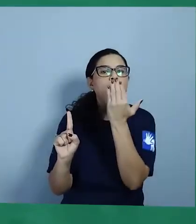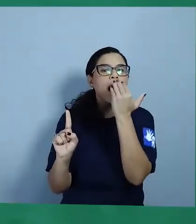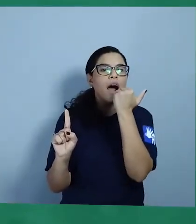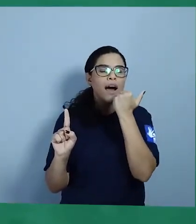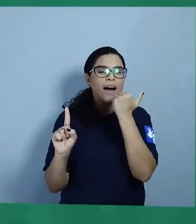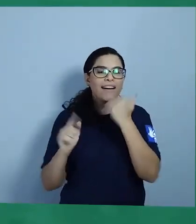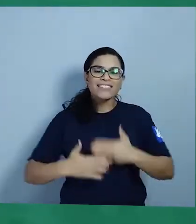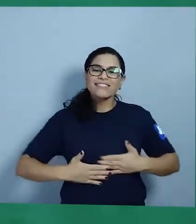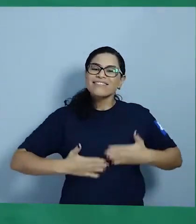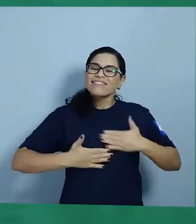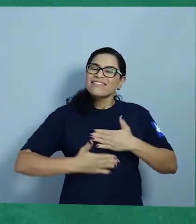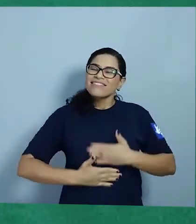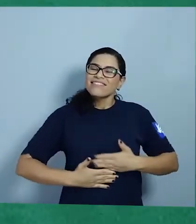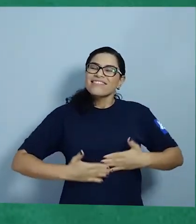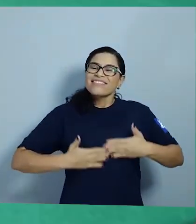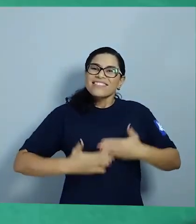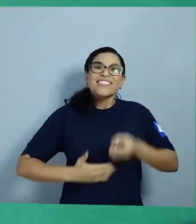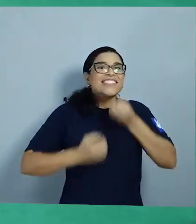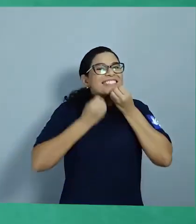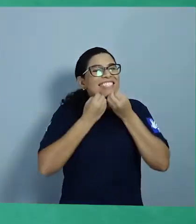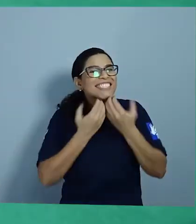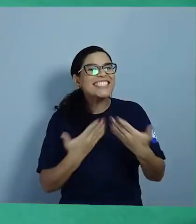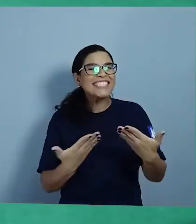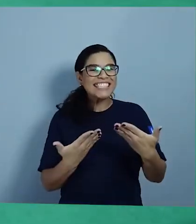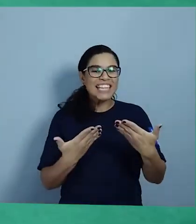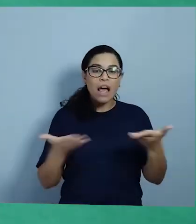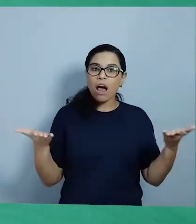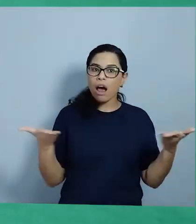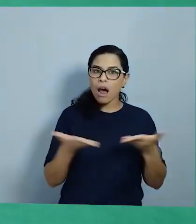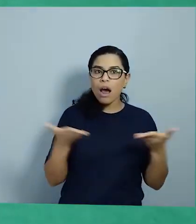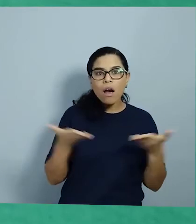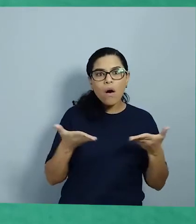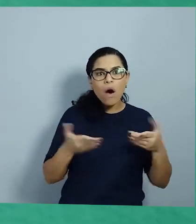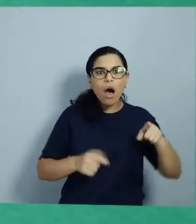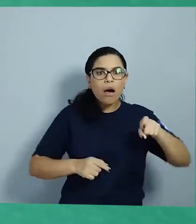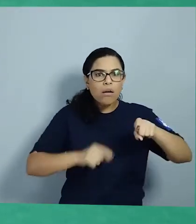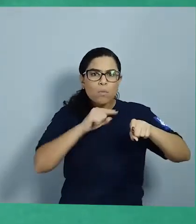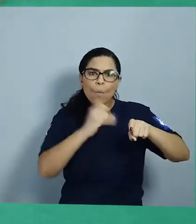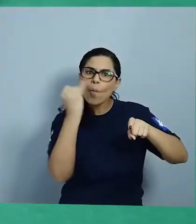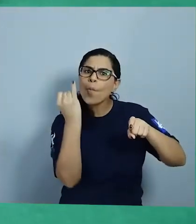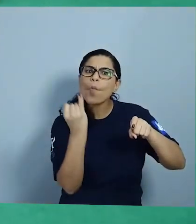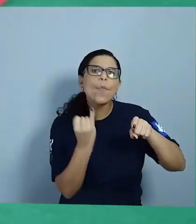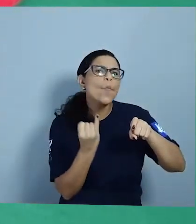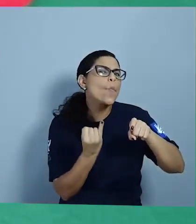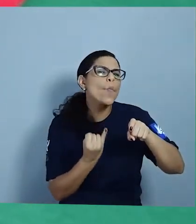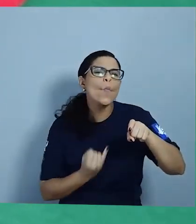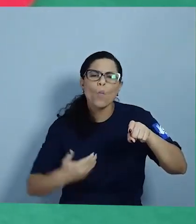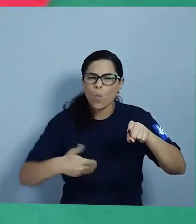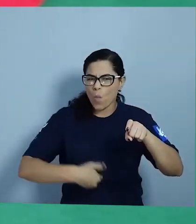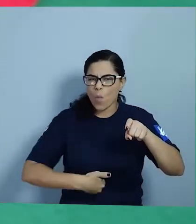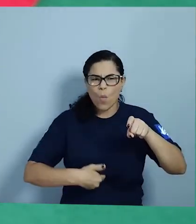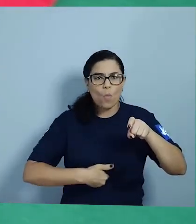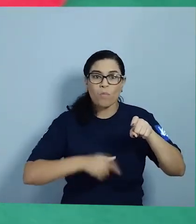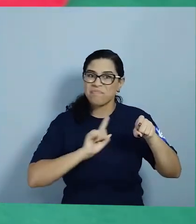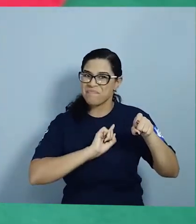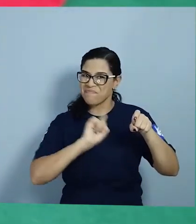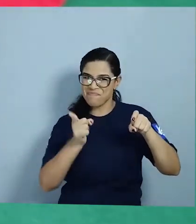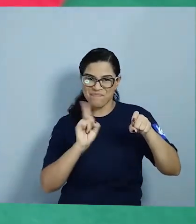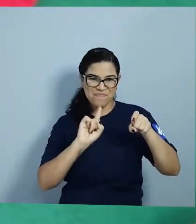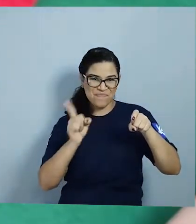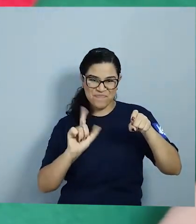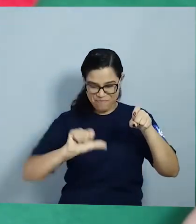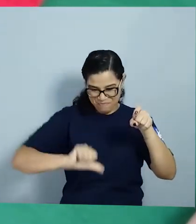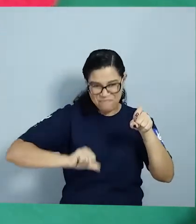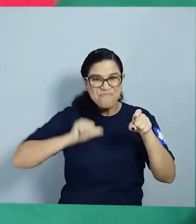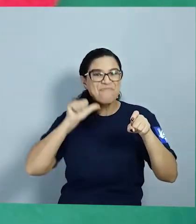muito, muito melhor Agora já não era uma pequena lagarta esfomeada